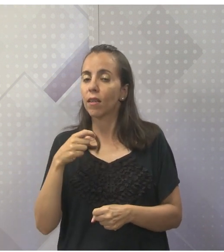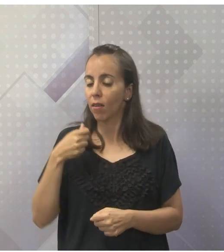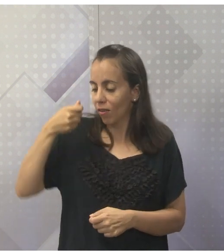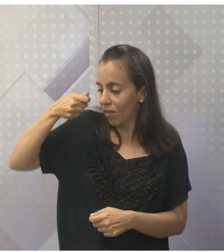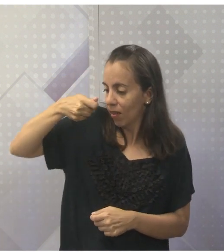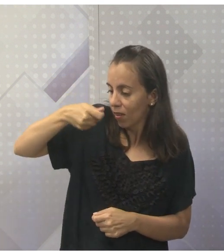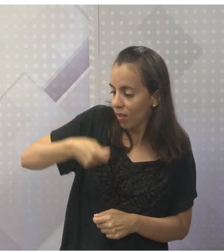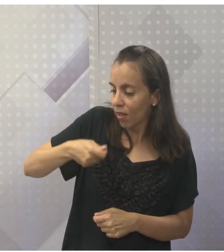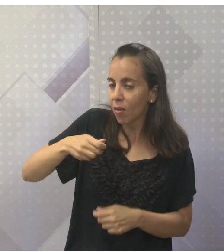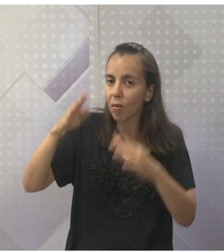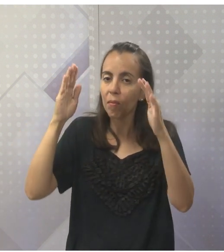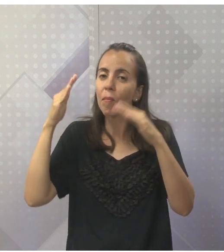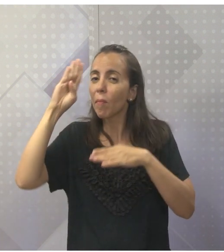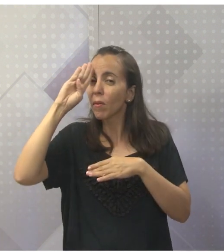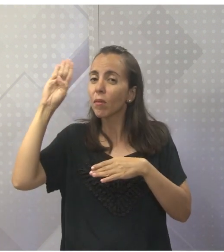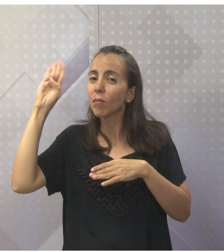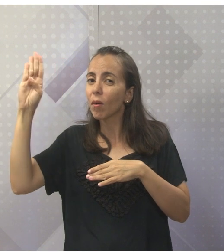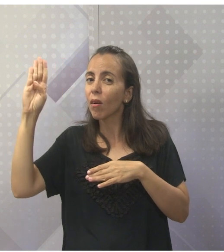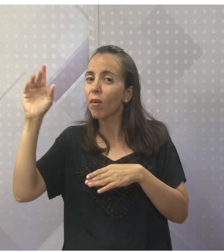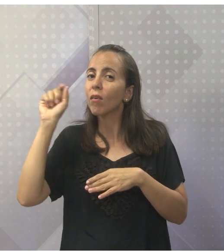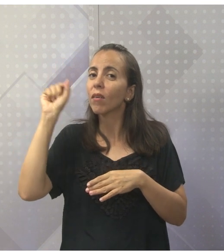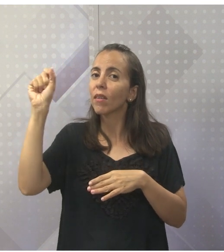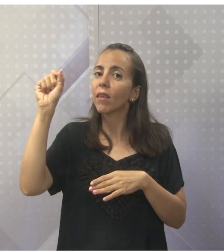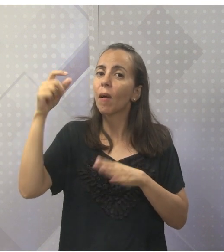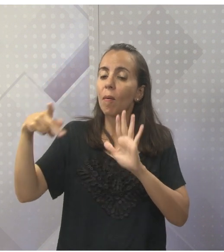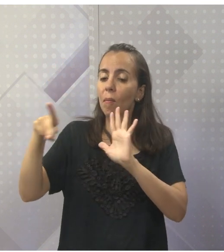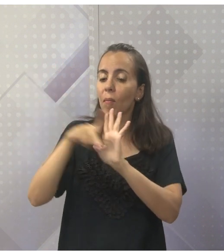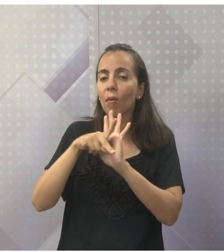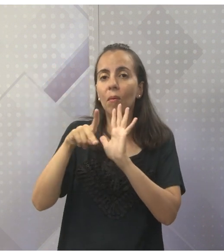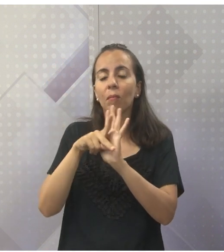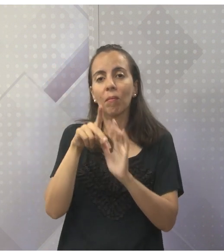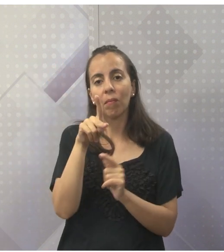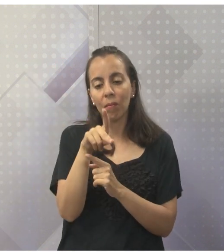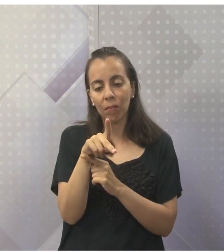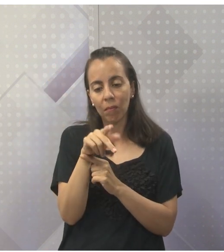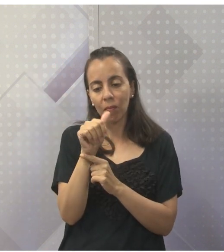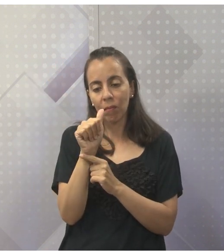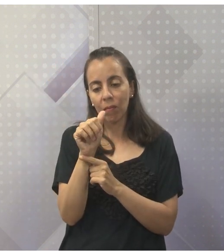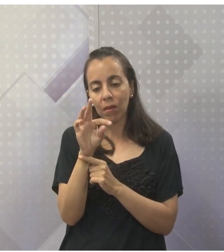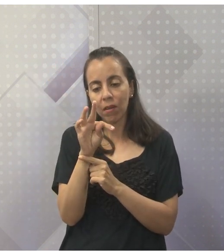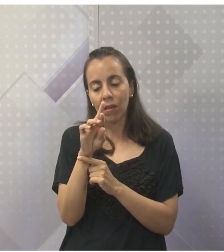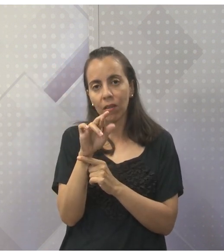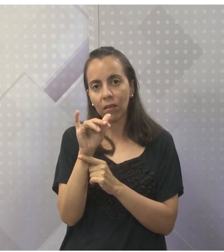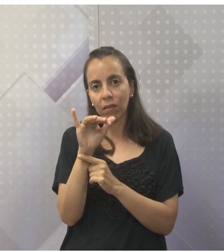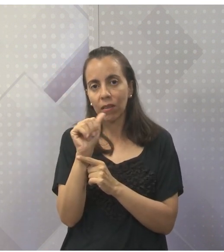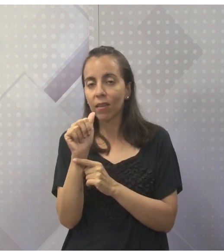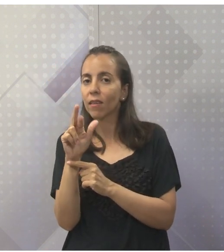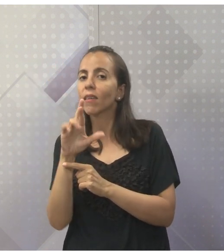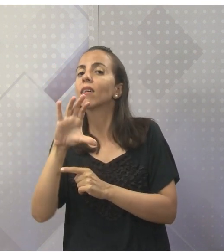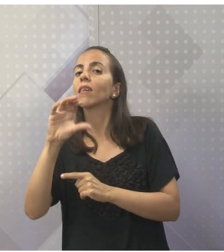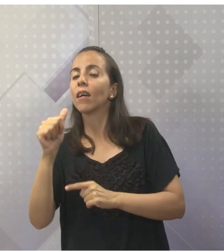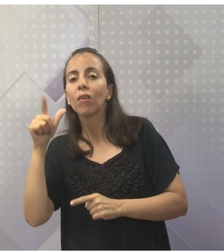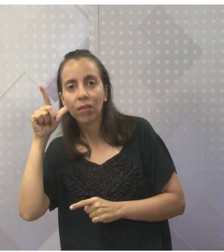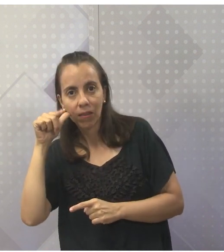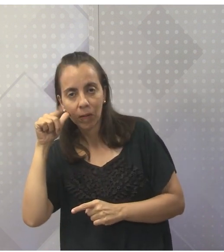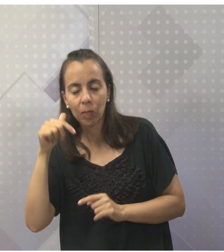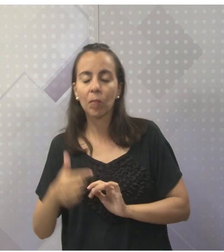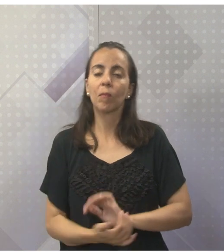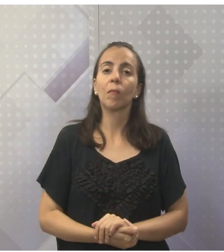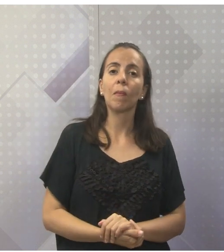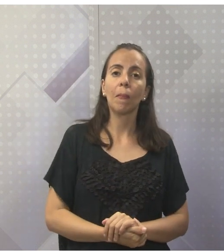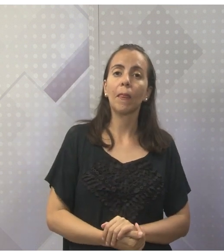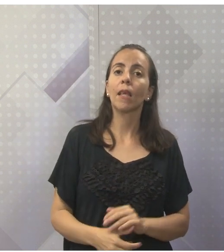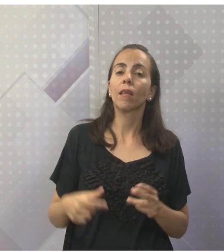Do Patriarca, certo? É uma igreja patriarcal. E existe também, que a gente pode dizer